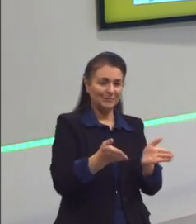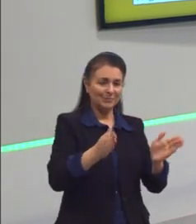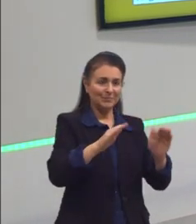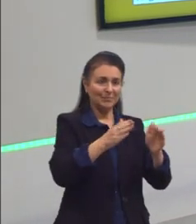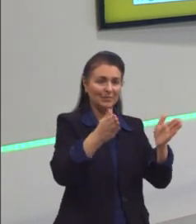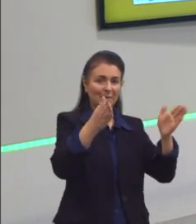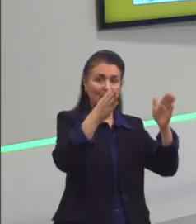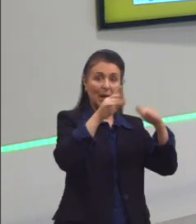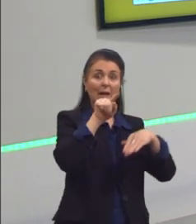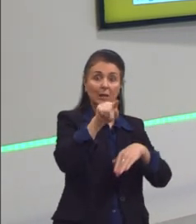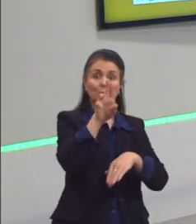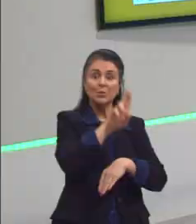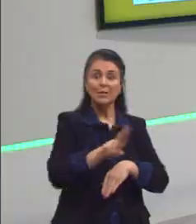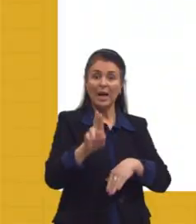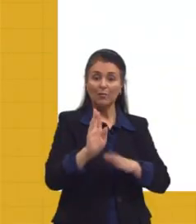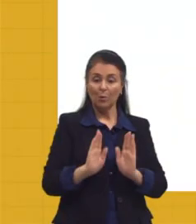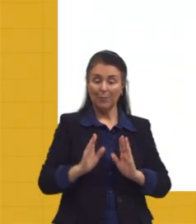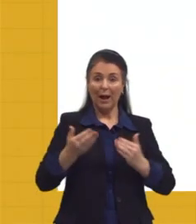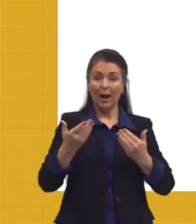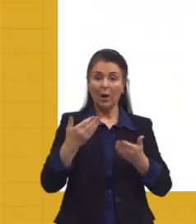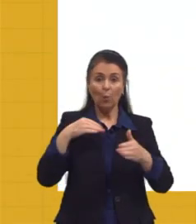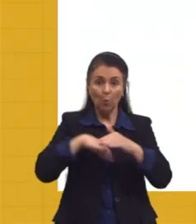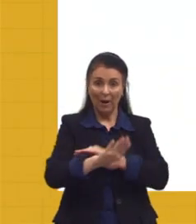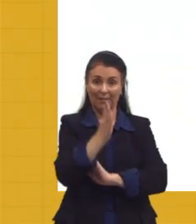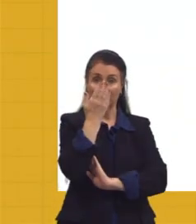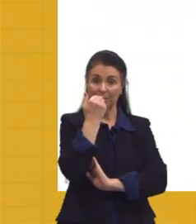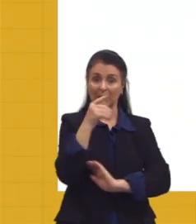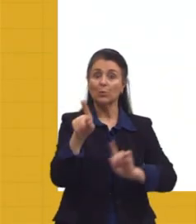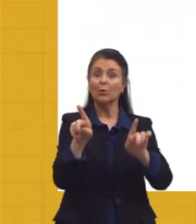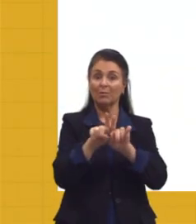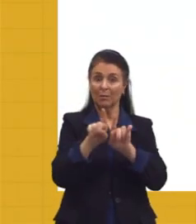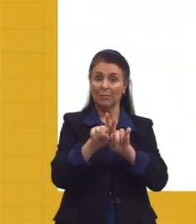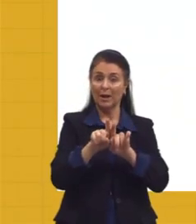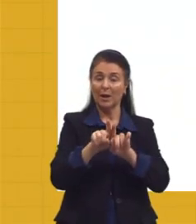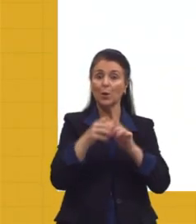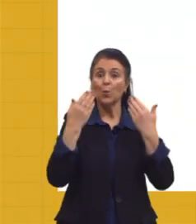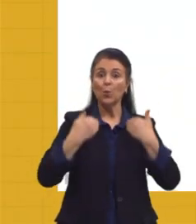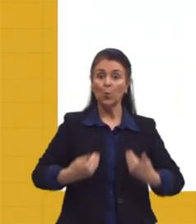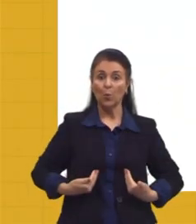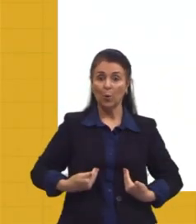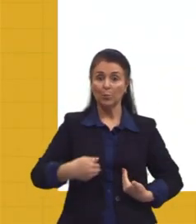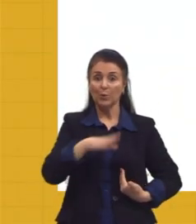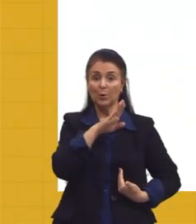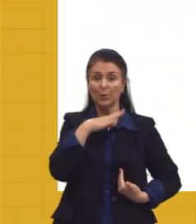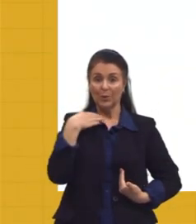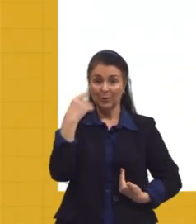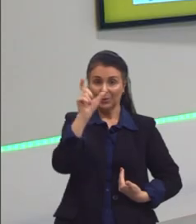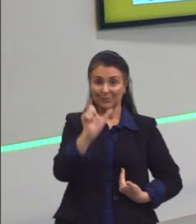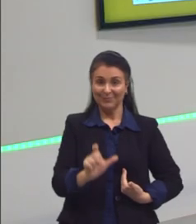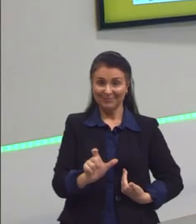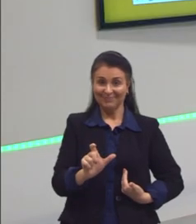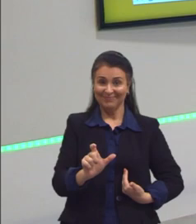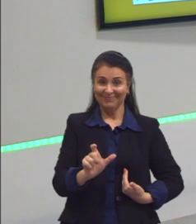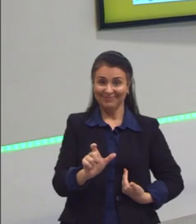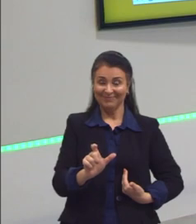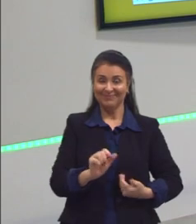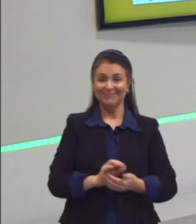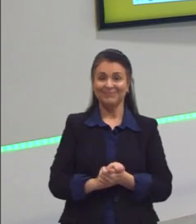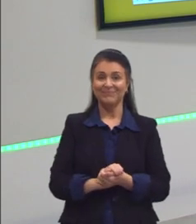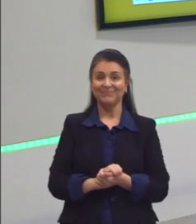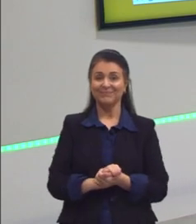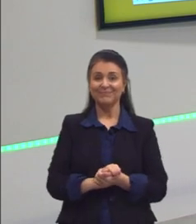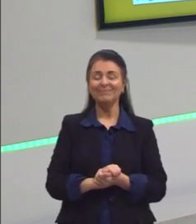Eles utilizavam essas cerâmicas para guardar alimentos e também como urnas funerárias. E é isso aí, pessoal.